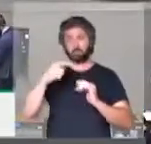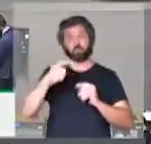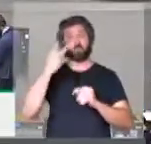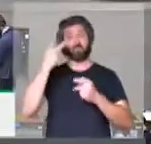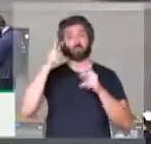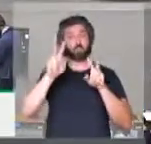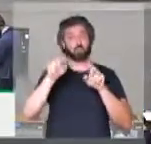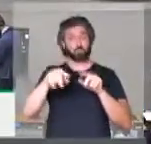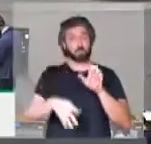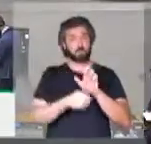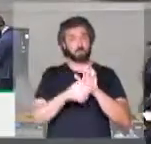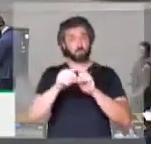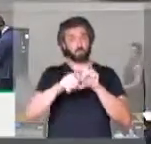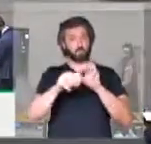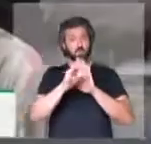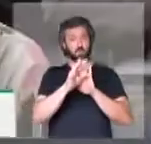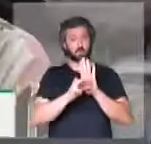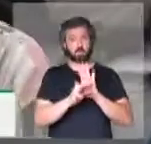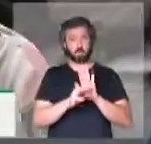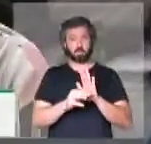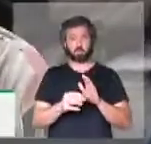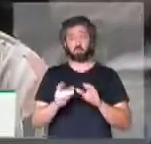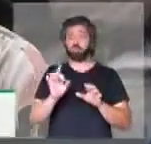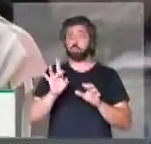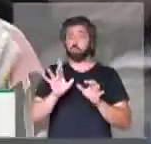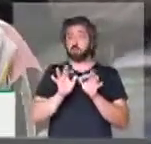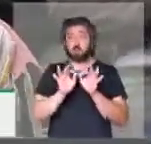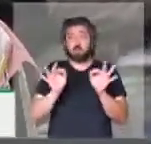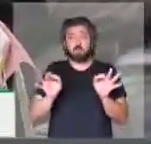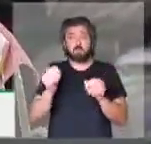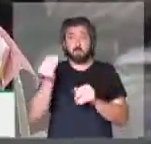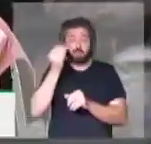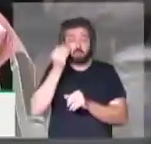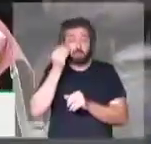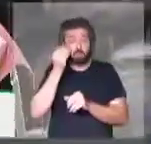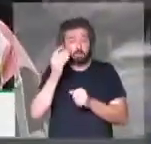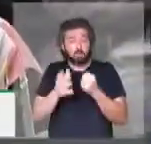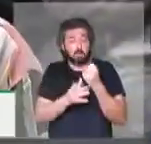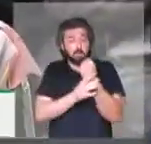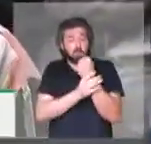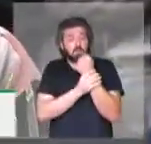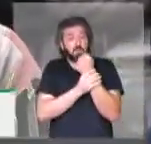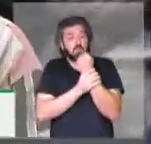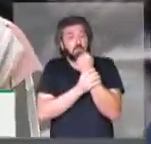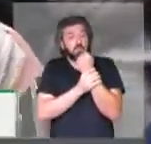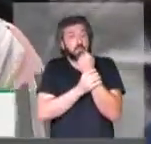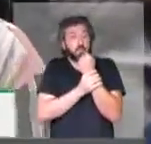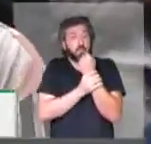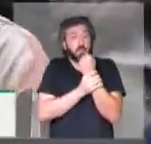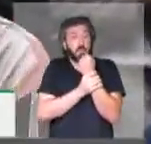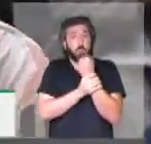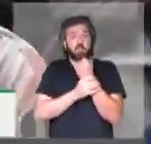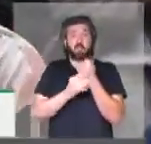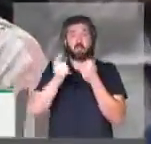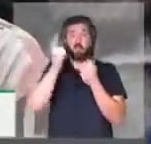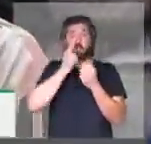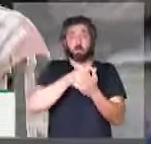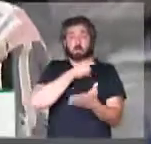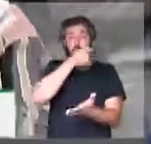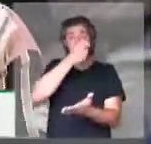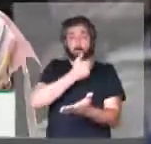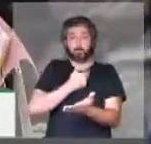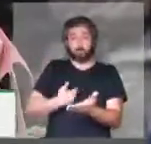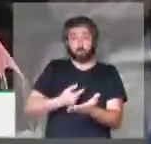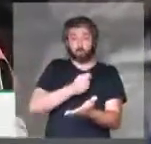se trata esta emenda. Estamos apenas querendo garantir que só seja transferido